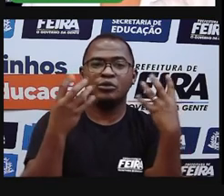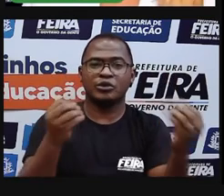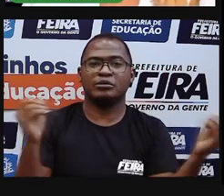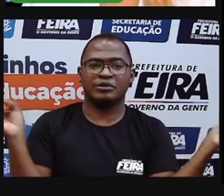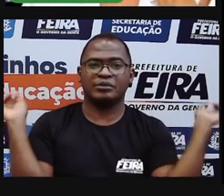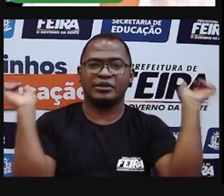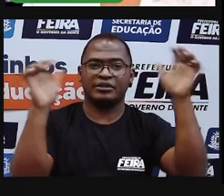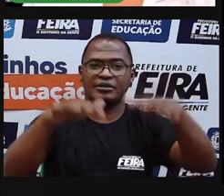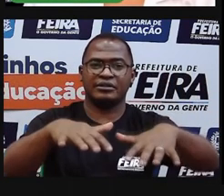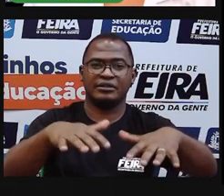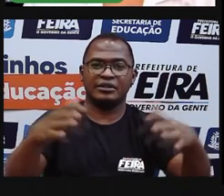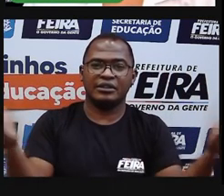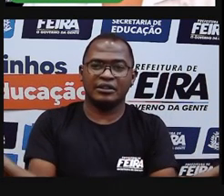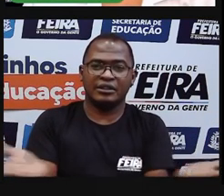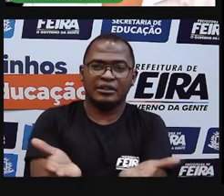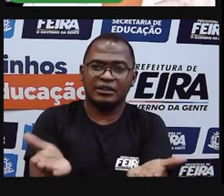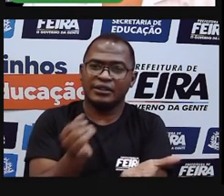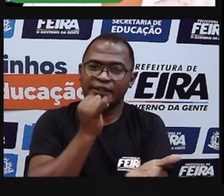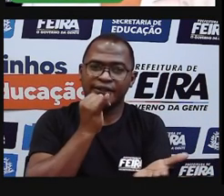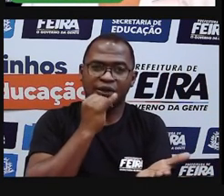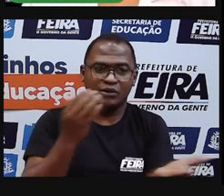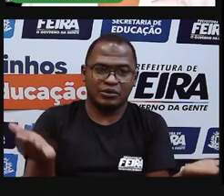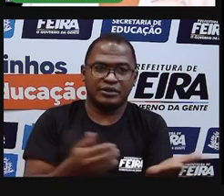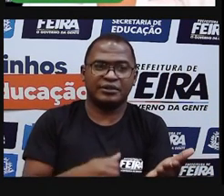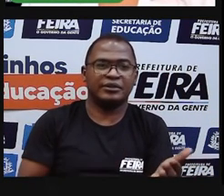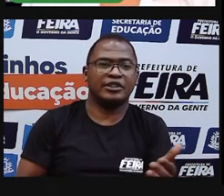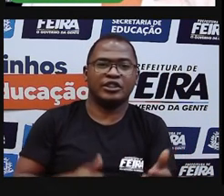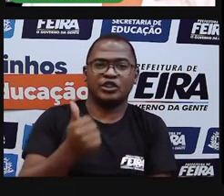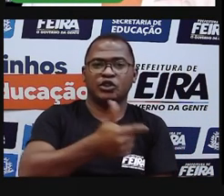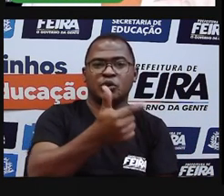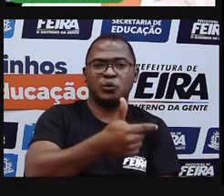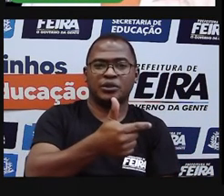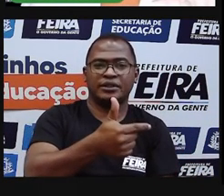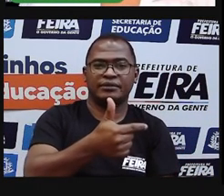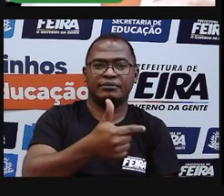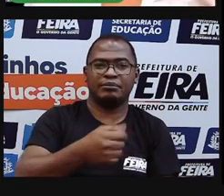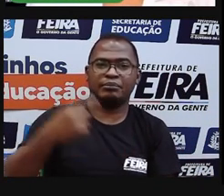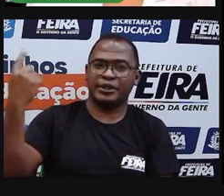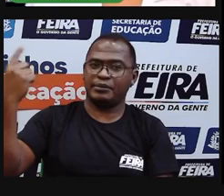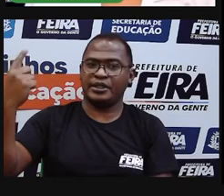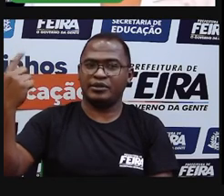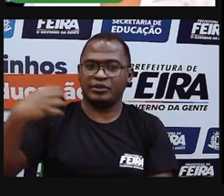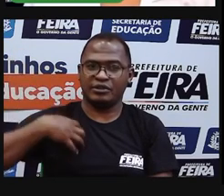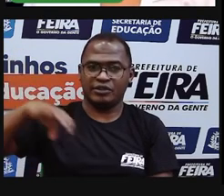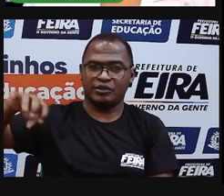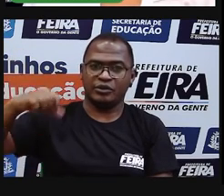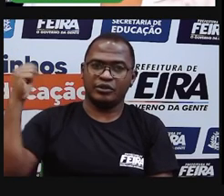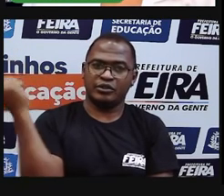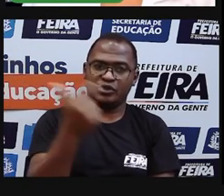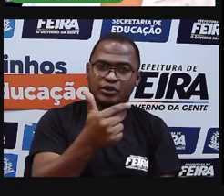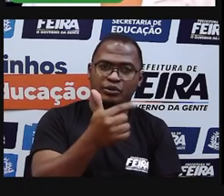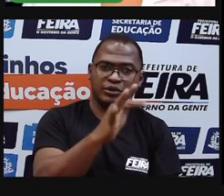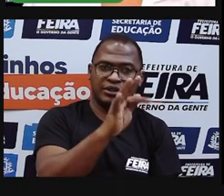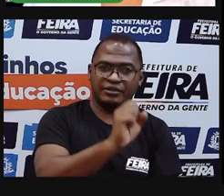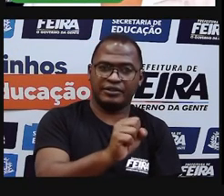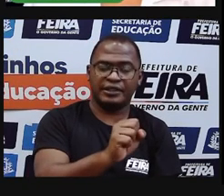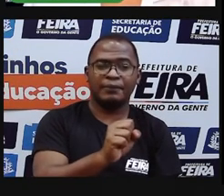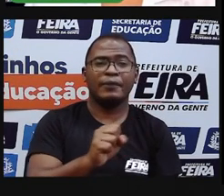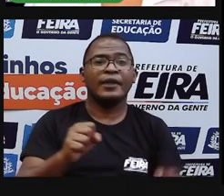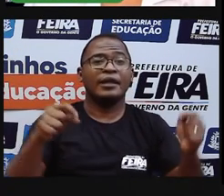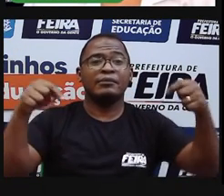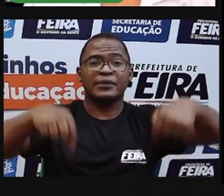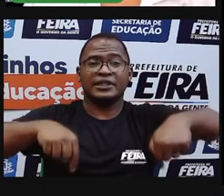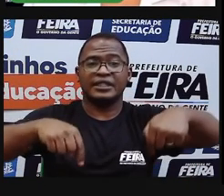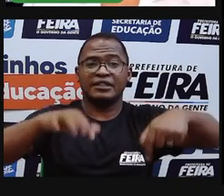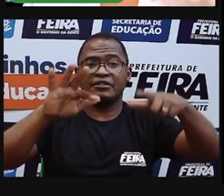a segunda cidade do nosso Estado. E a hospitalidade, a gente sabe como os ferências